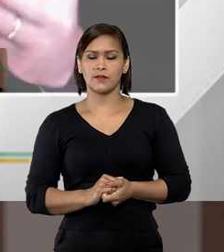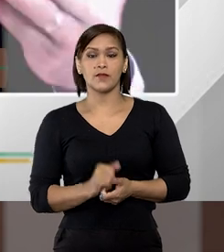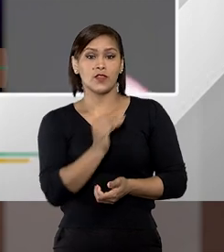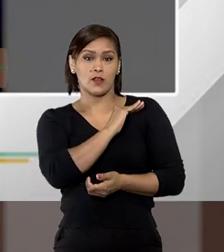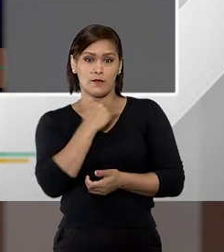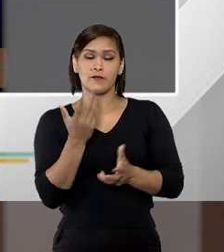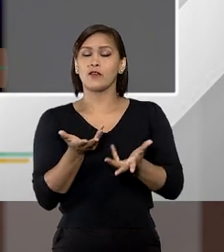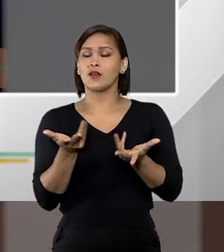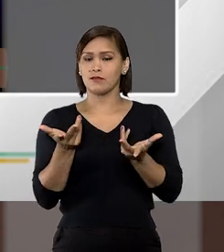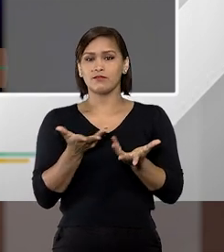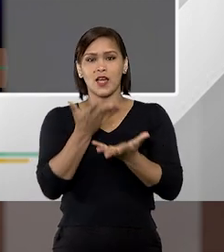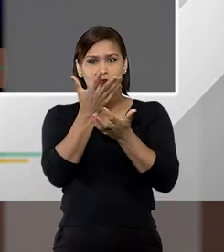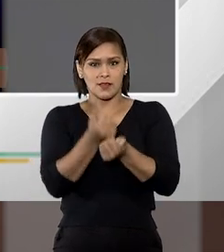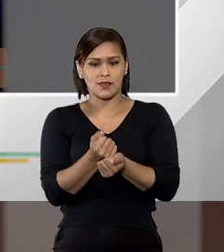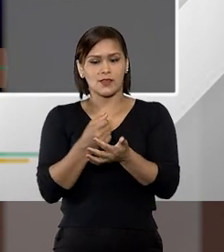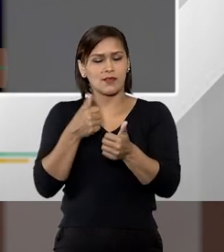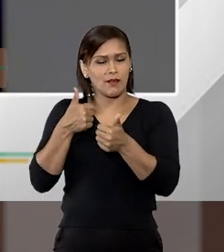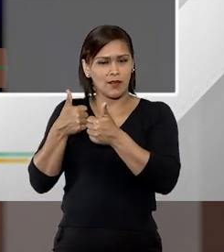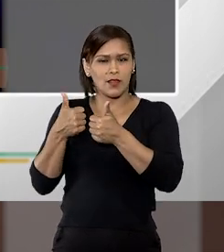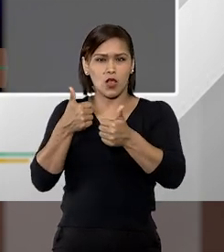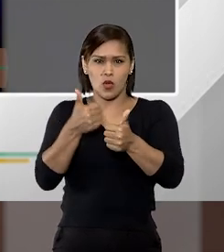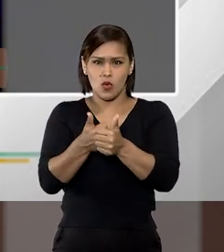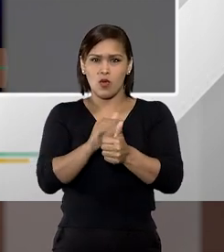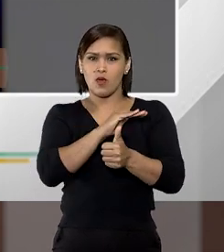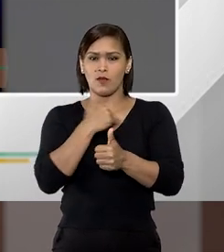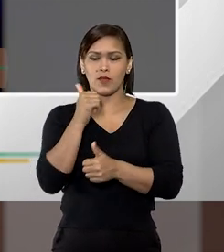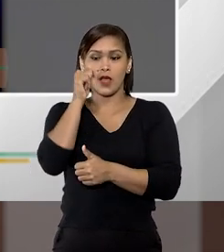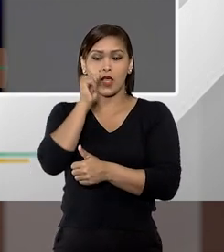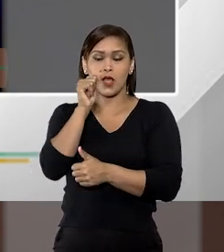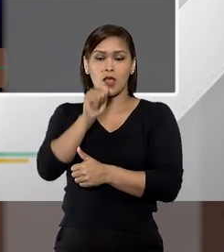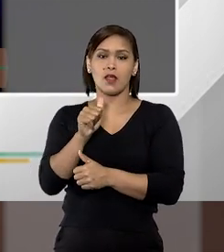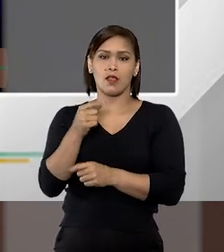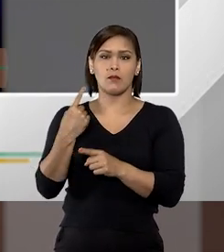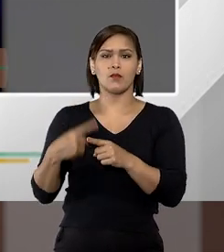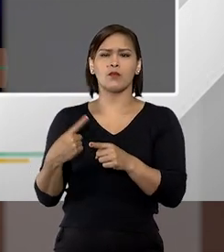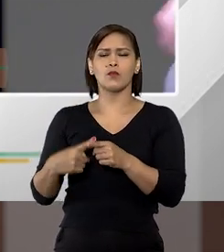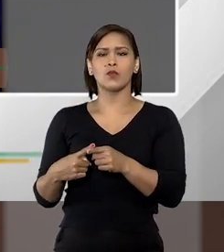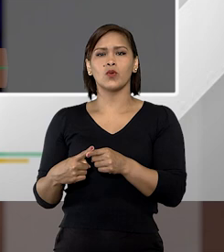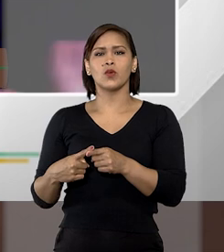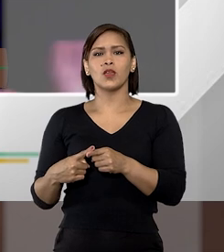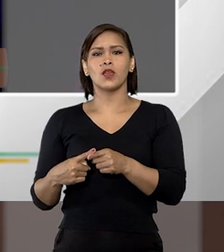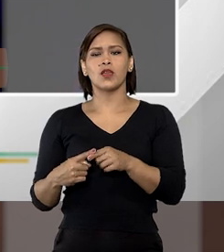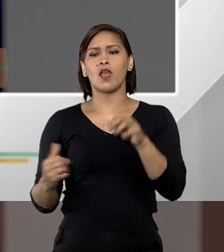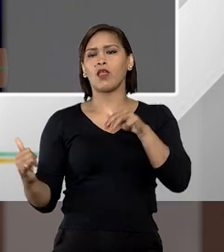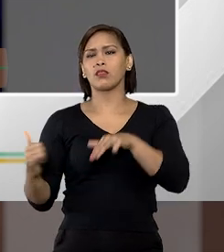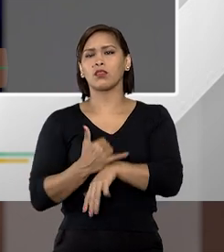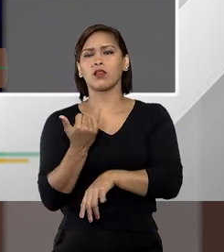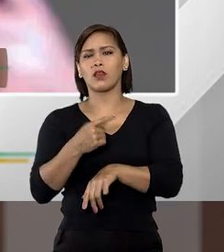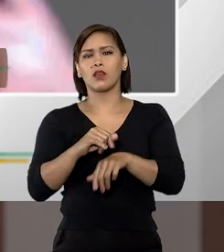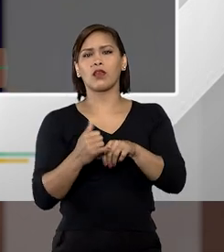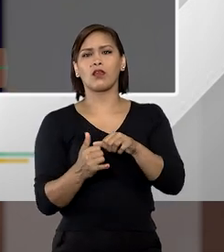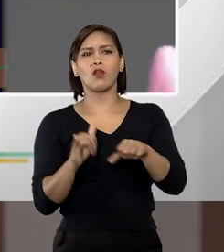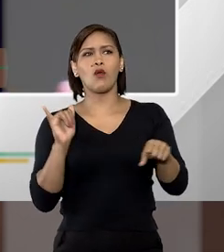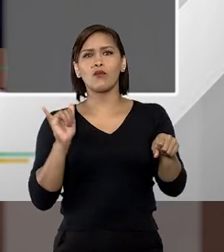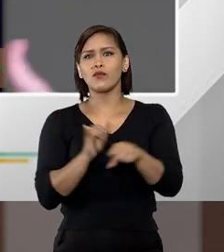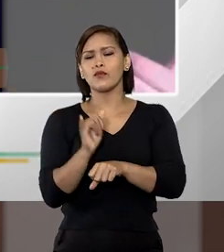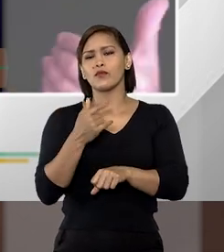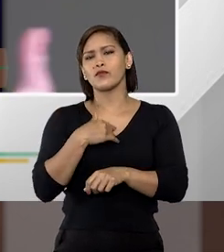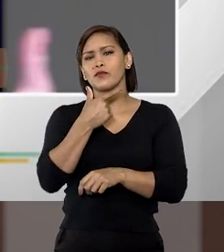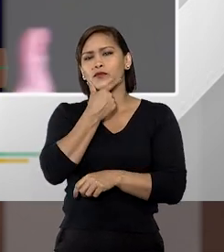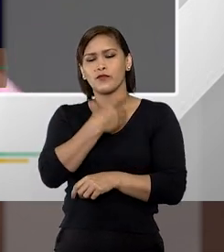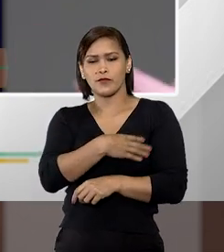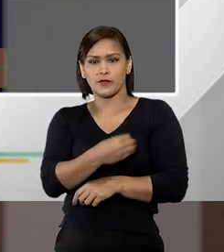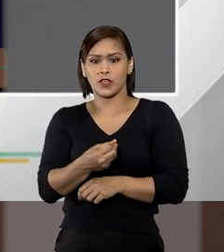foi permitida aquela conduta, de ceifar a vida daquela mulher, porque ela traiu o filho. E o conselho de sentença